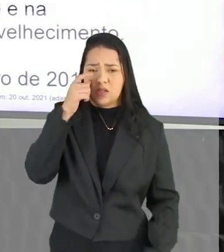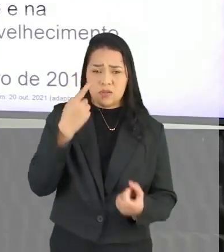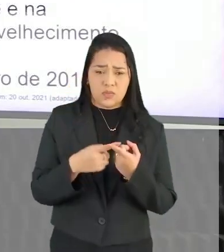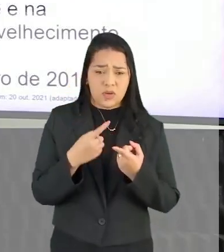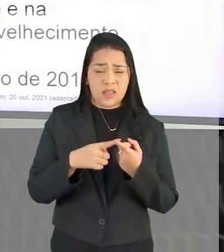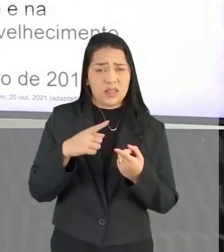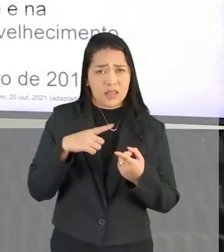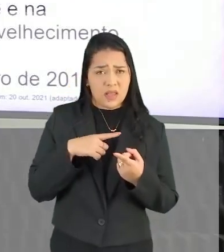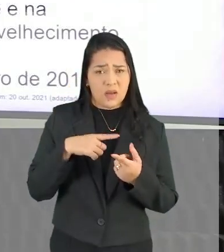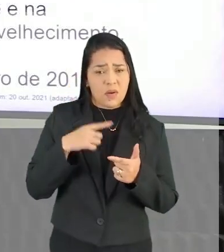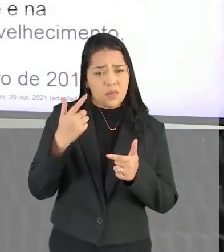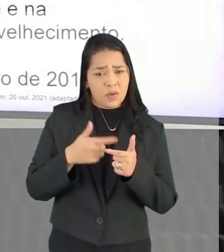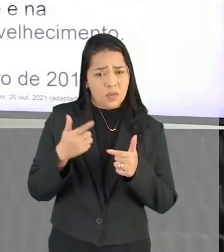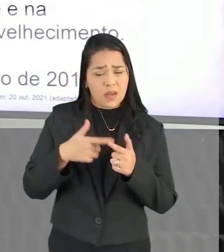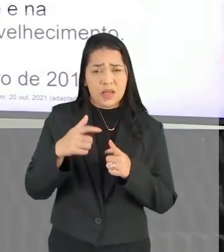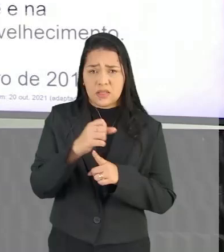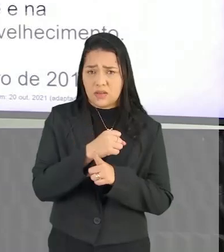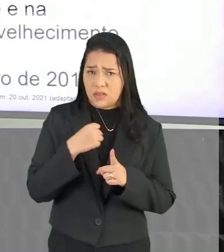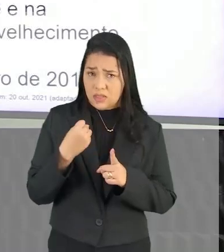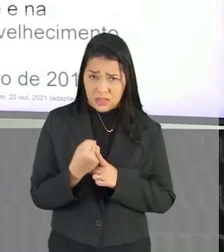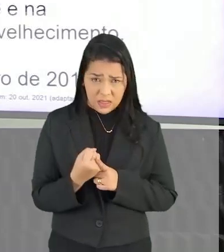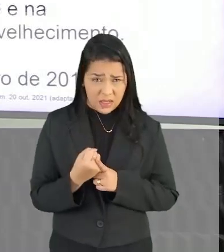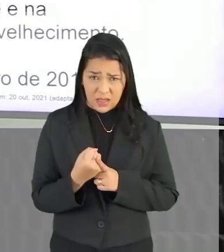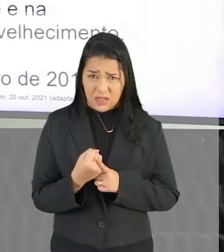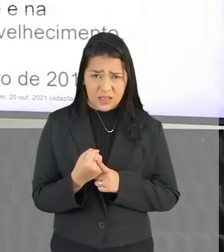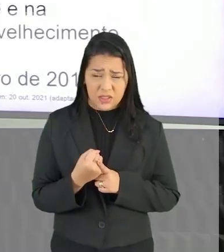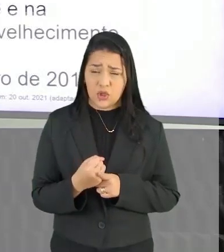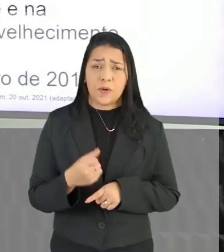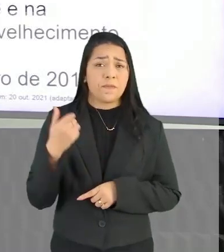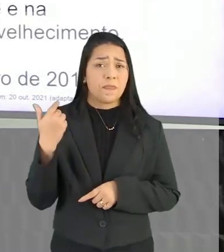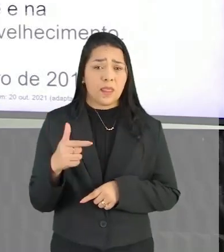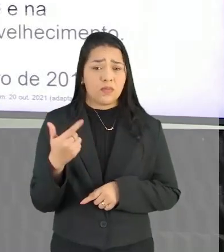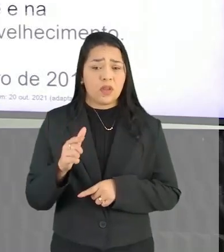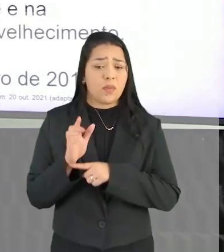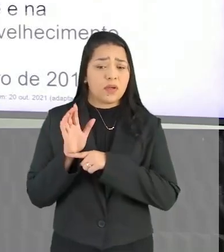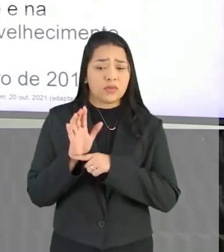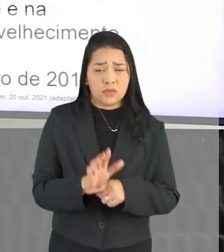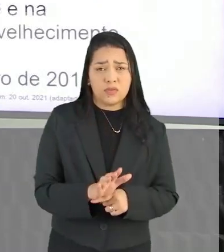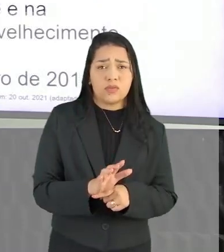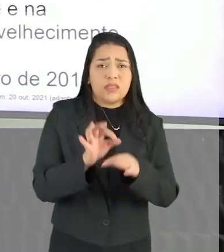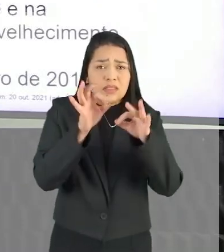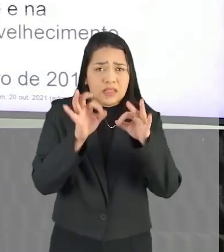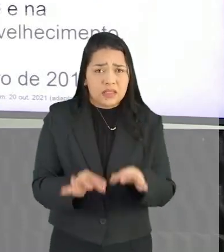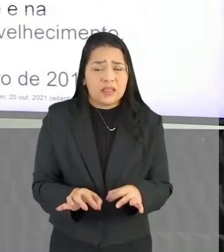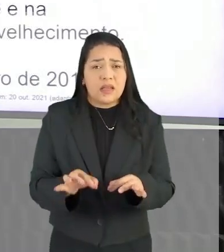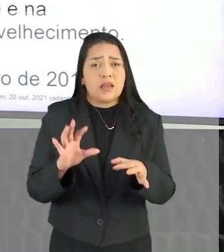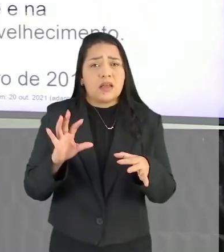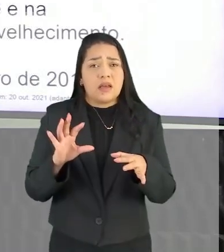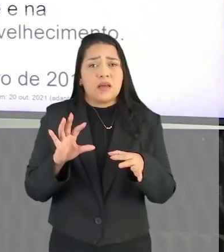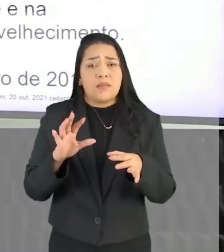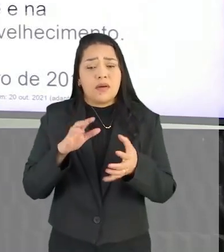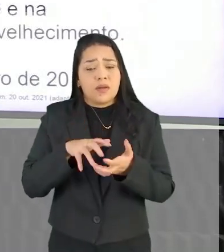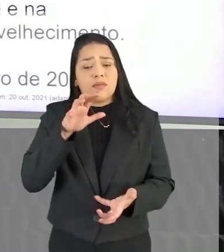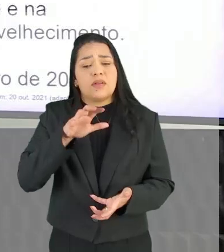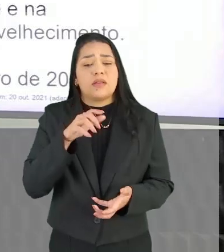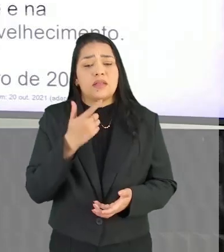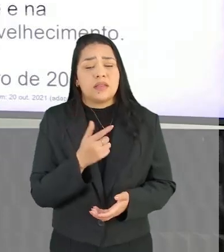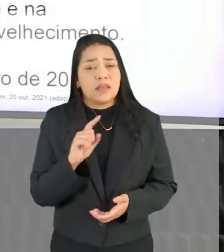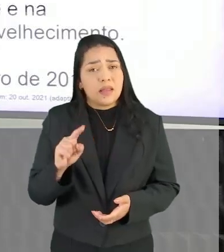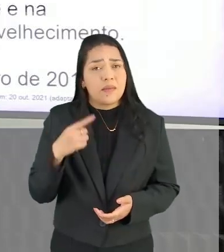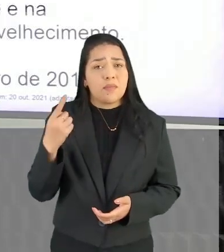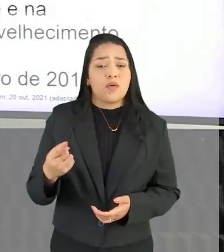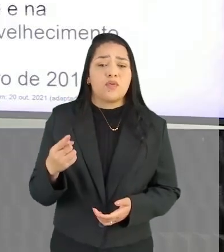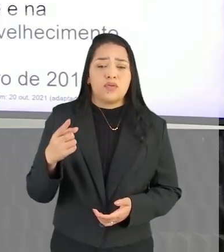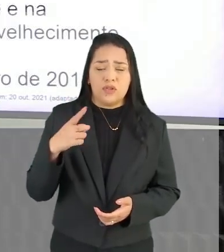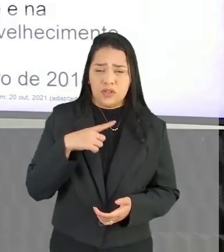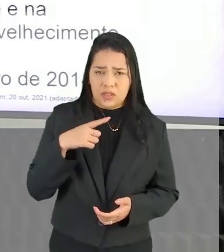coloca uma problemática Que a sociedade Não está Ainda não tem um amparo Adequado e correrente Para o envelhecimento E depois ele vai